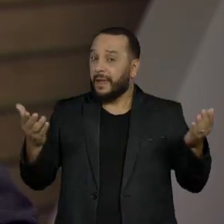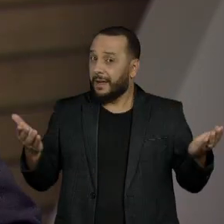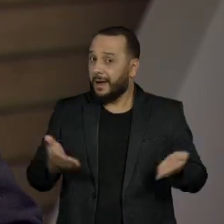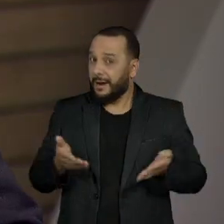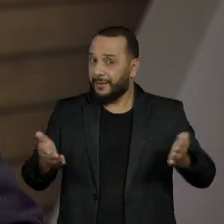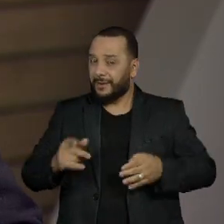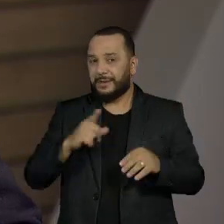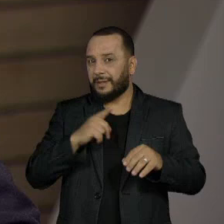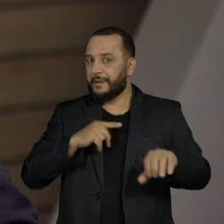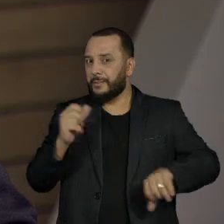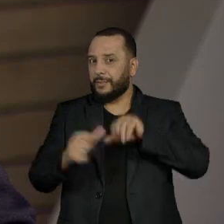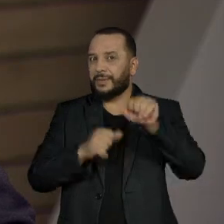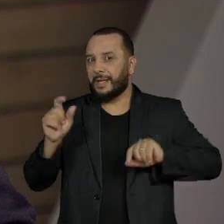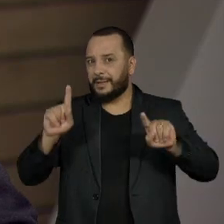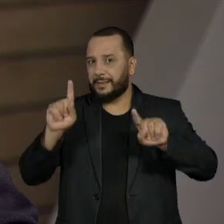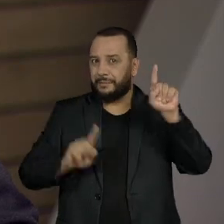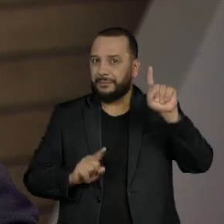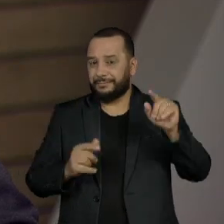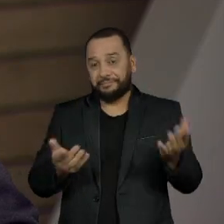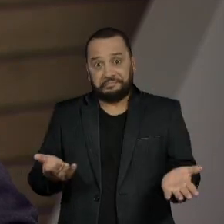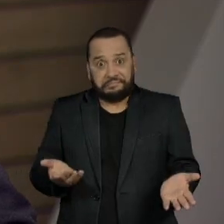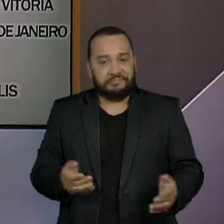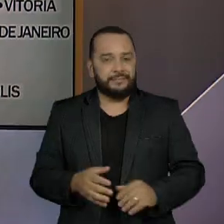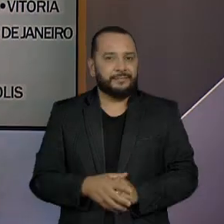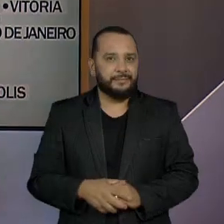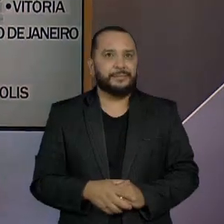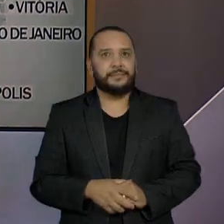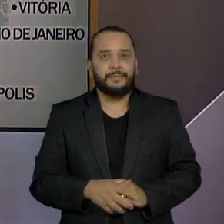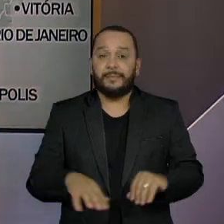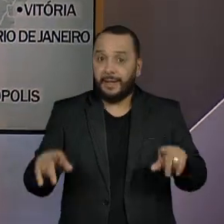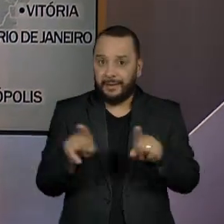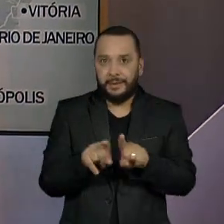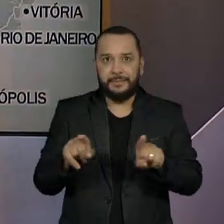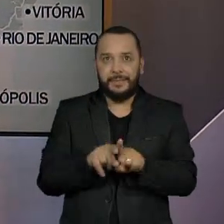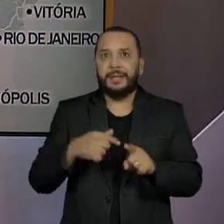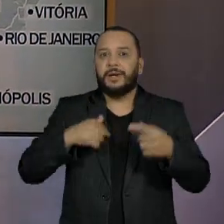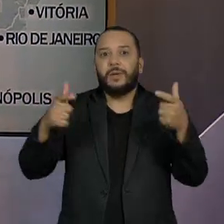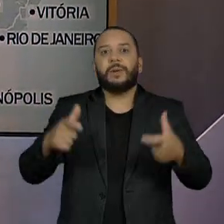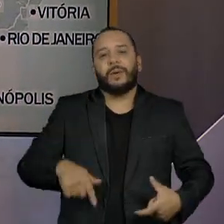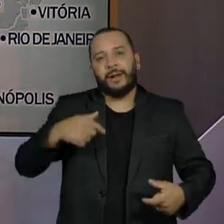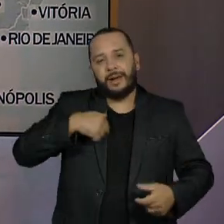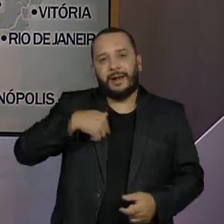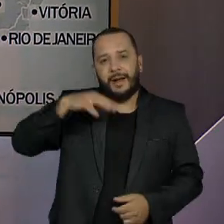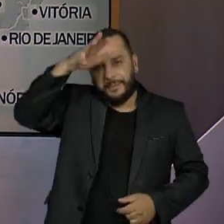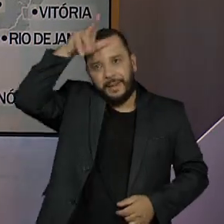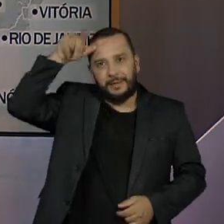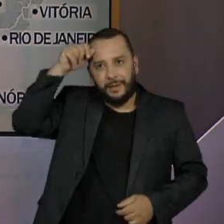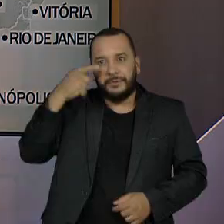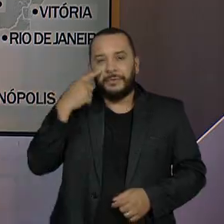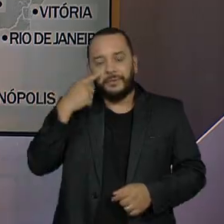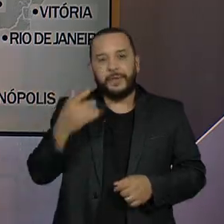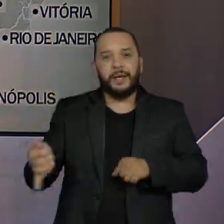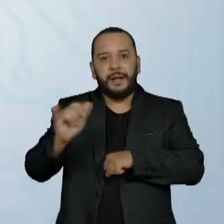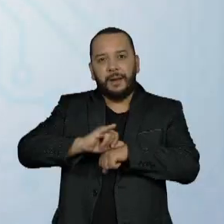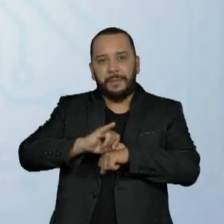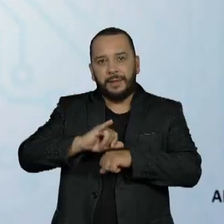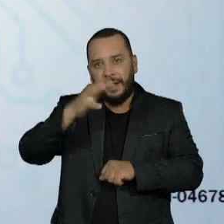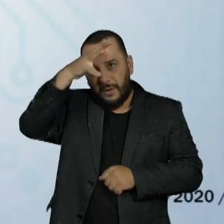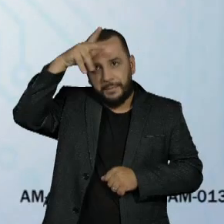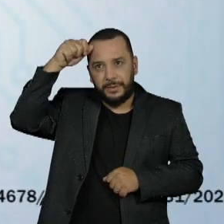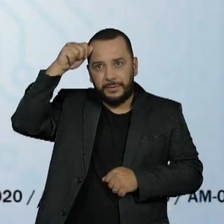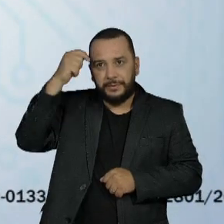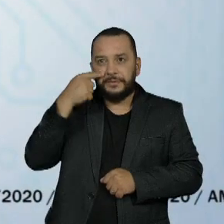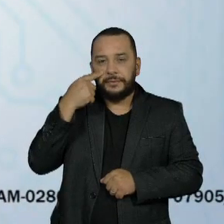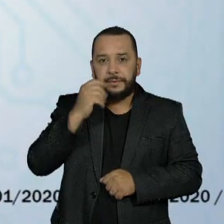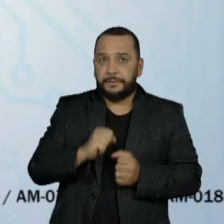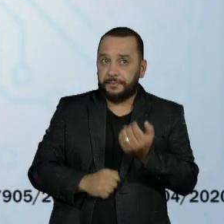mudança, né? O Tião Bocalon passando à frente. Mudança também em Manaus. Vamos conferir a situação na capital do Amazonas. Quem está